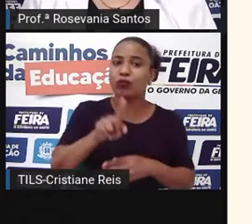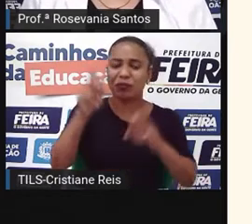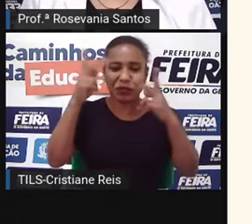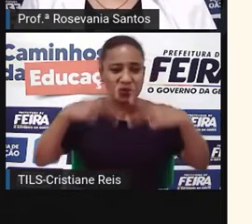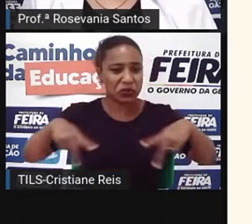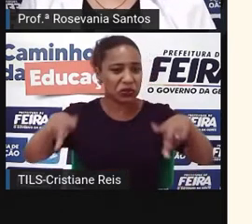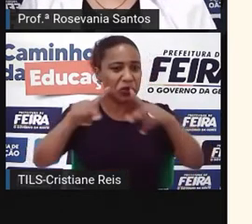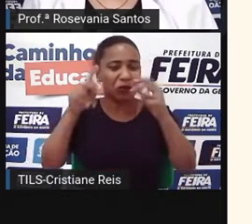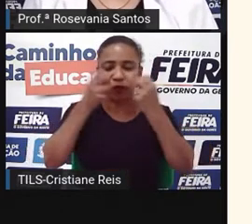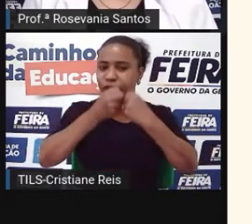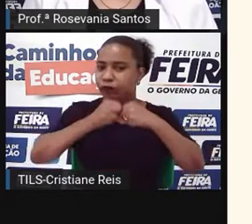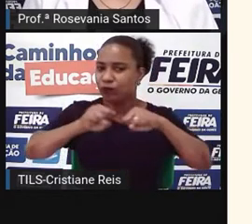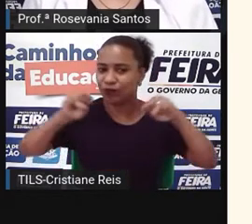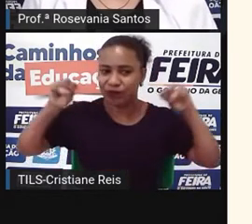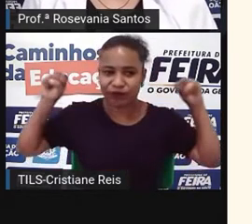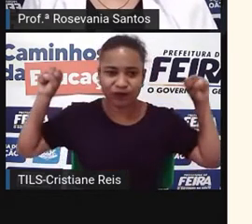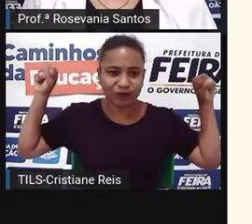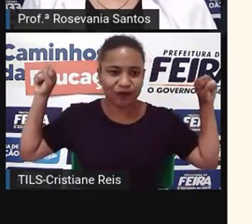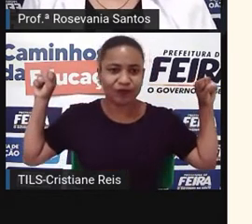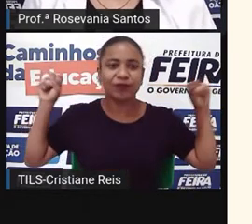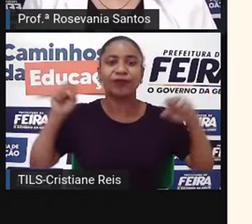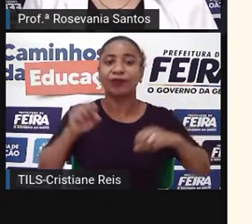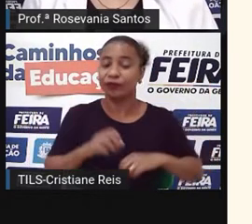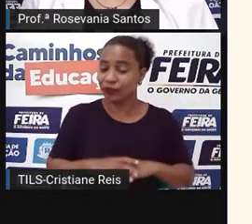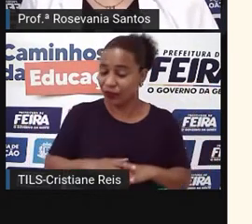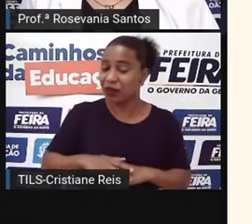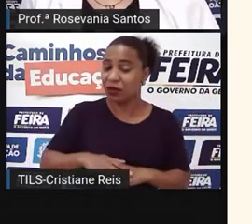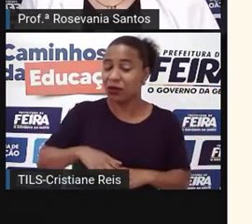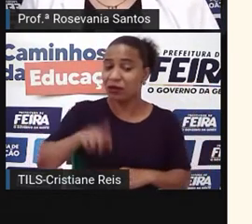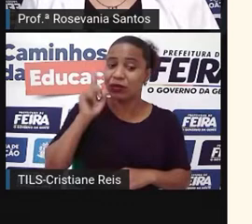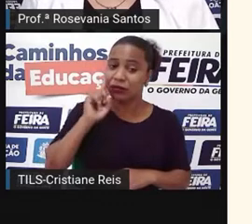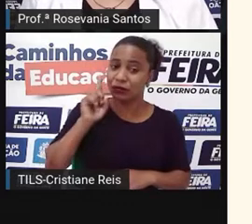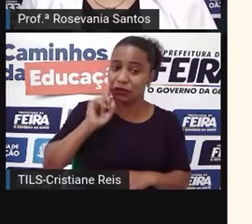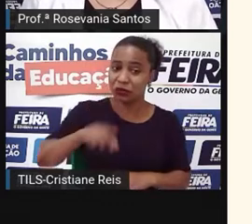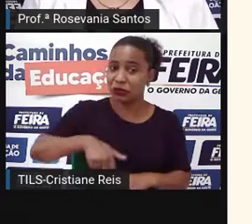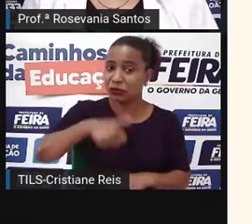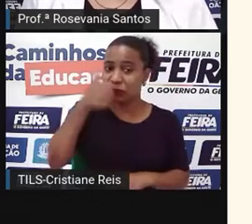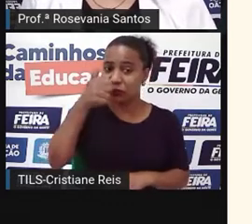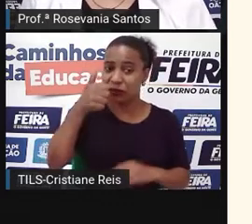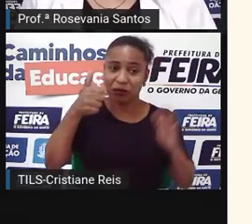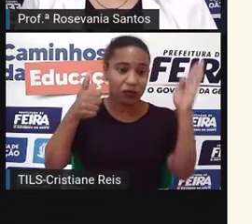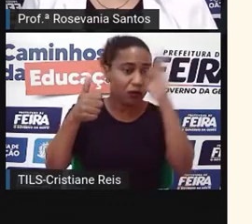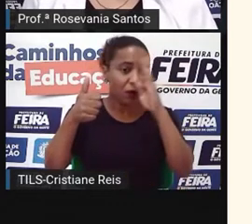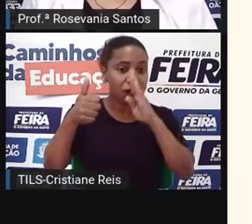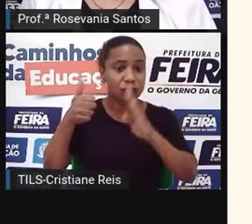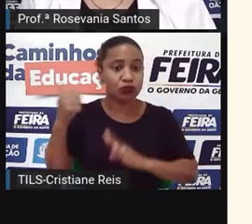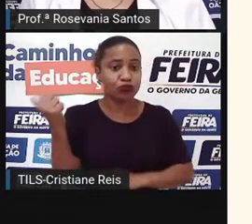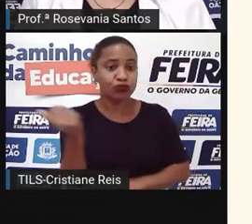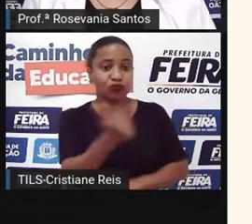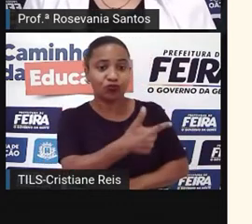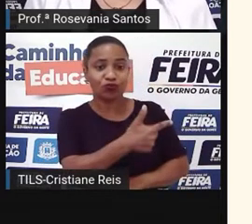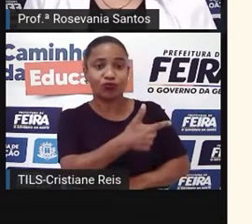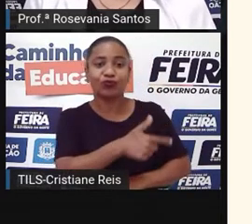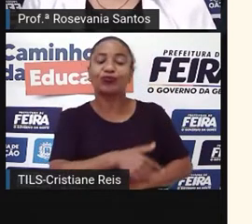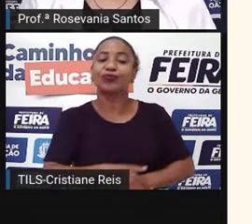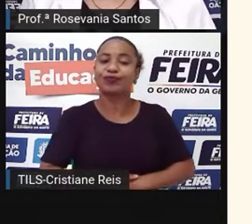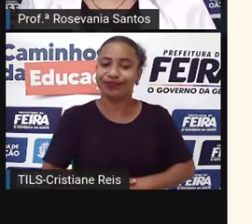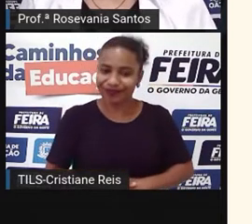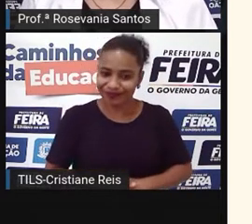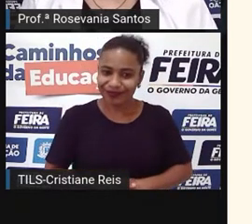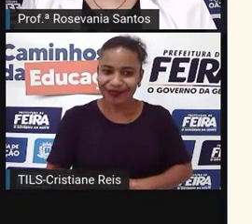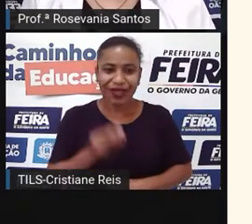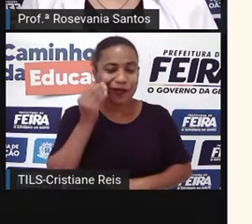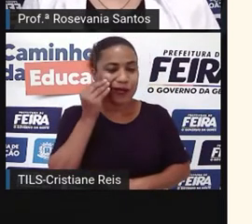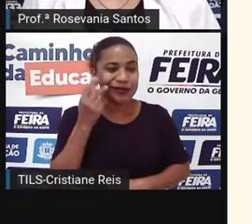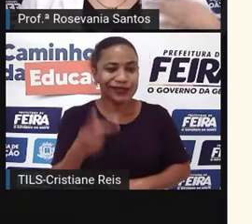maior, né, do que a do próprio Brasil. E então, isso vai dar característica, né, de pluralismo